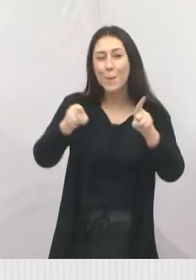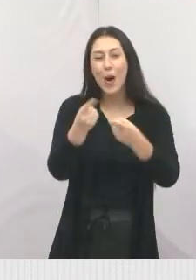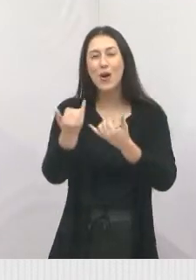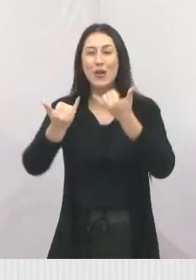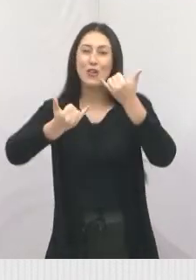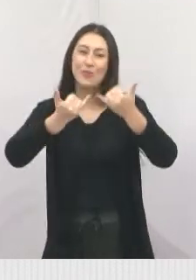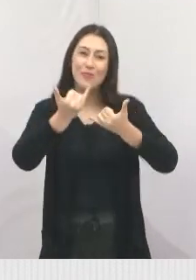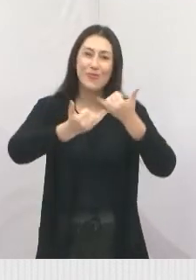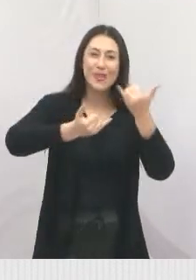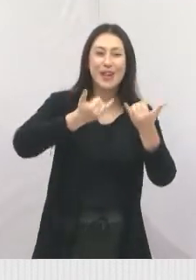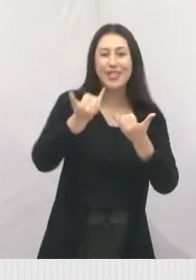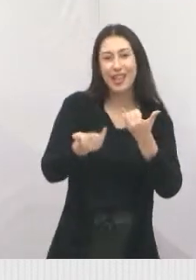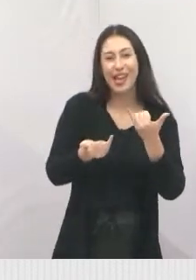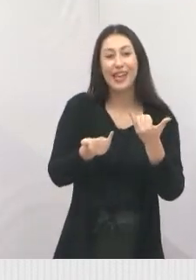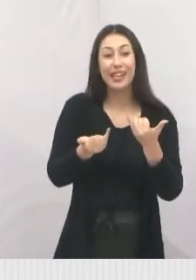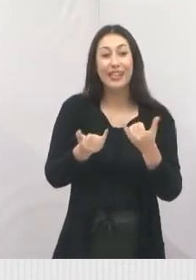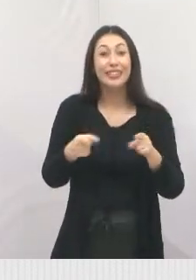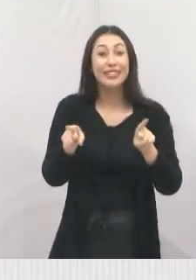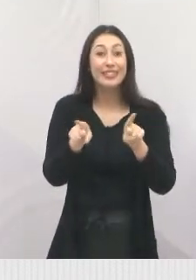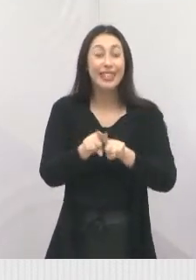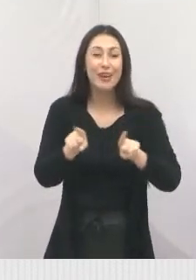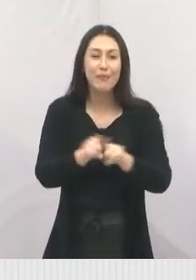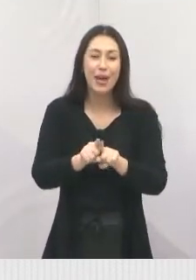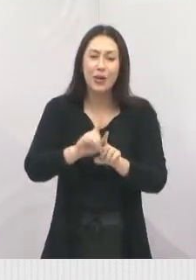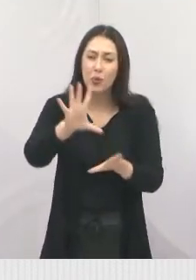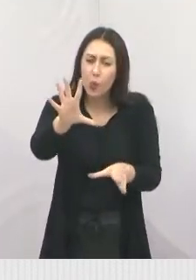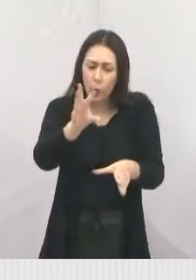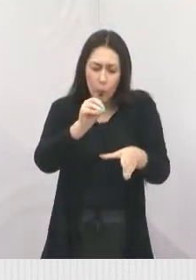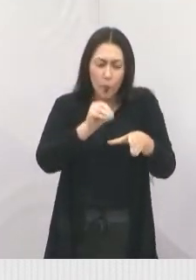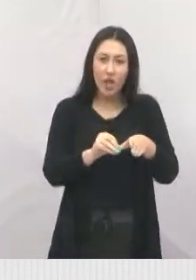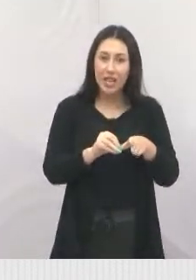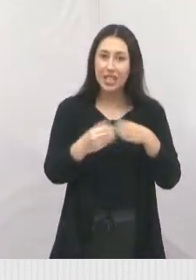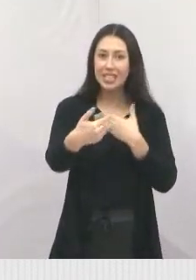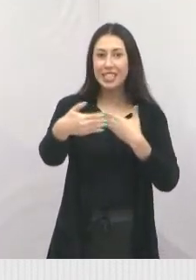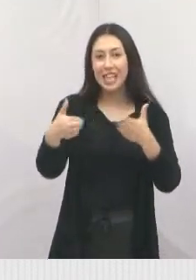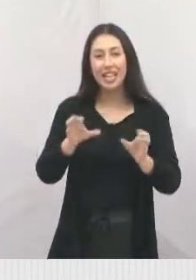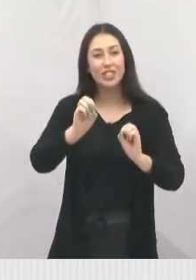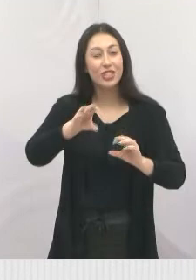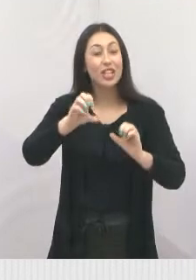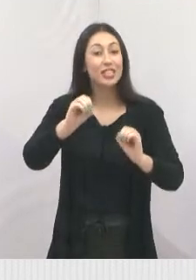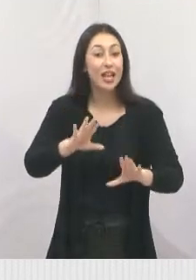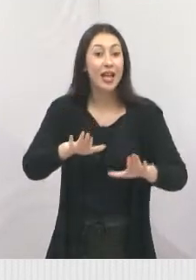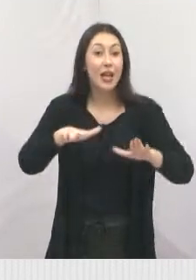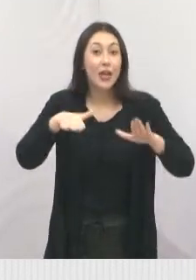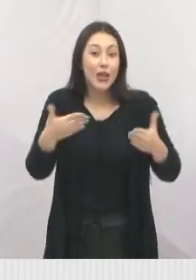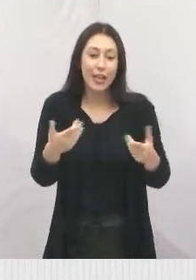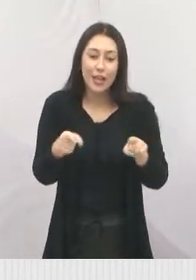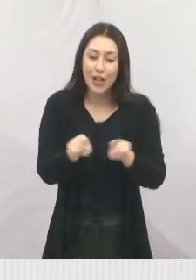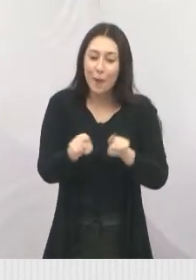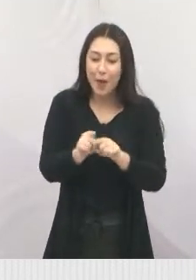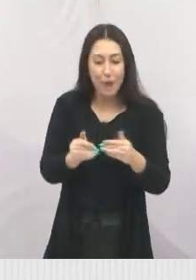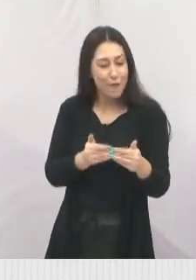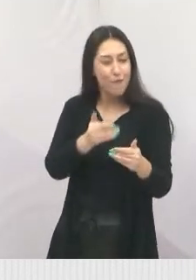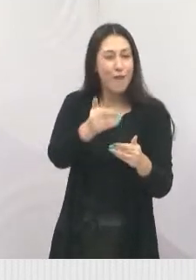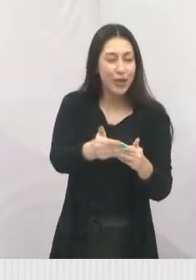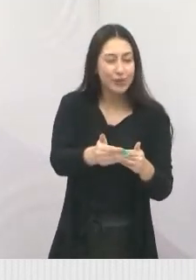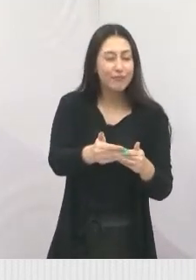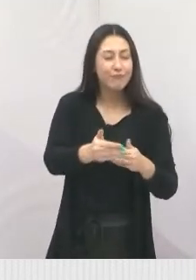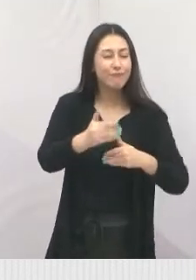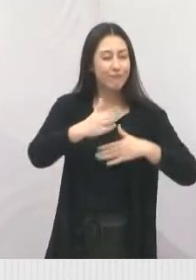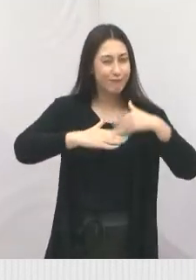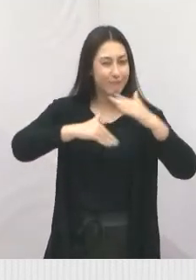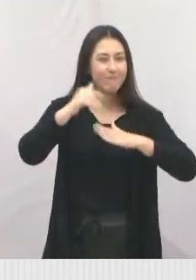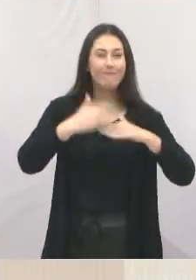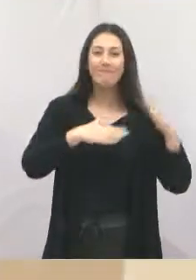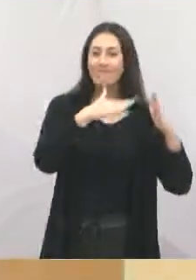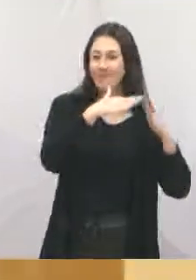brincadeira, do lúdico e traz para dentro da sala de aula, que automaticamente vai para fora da sala de aula, vai dentro da